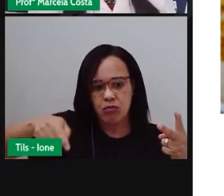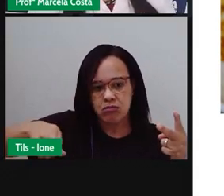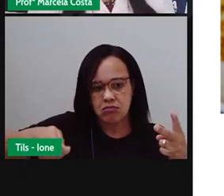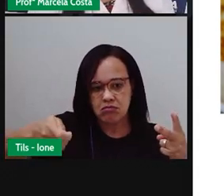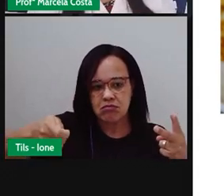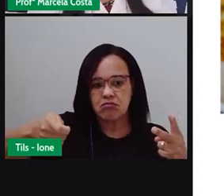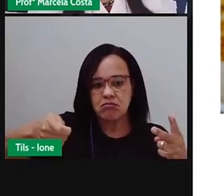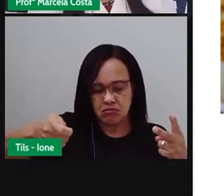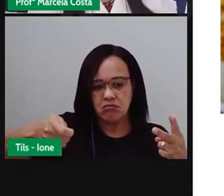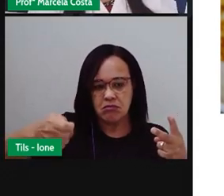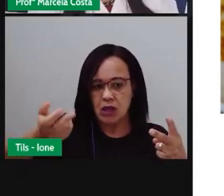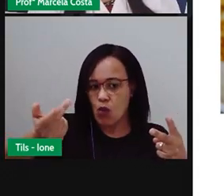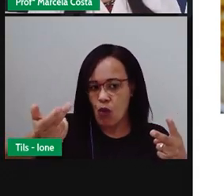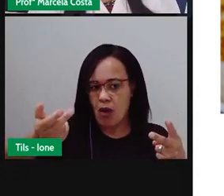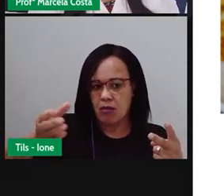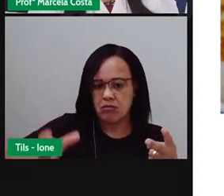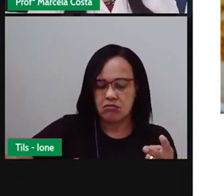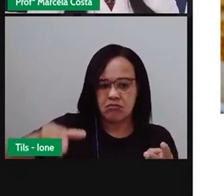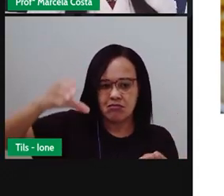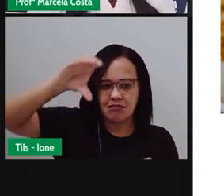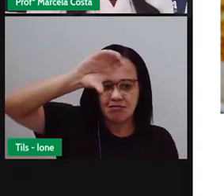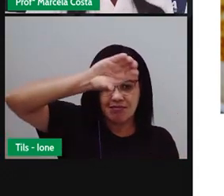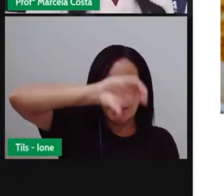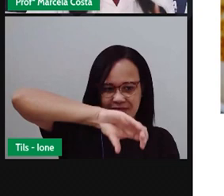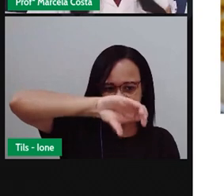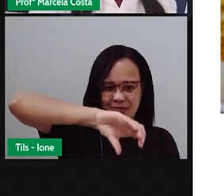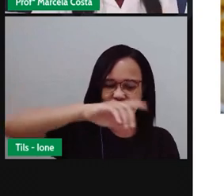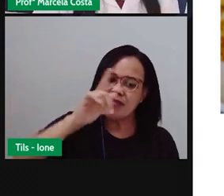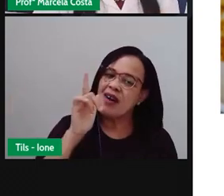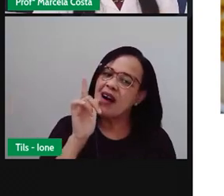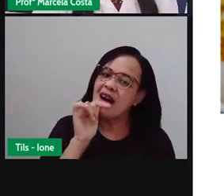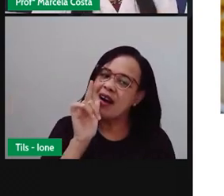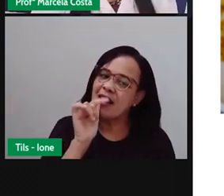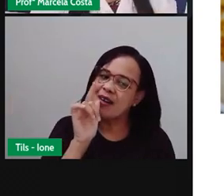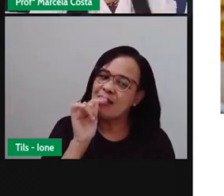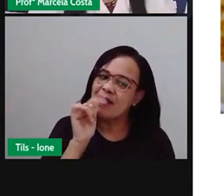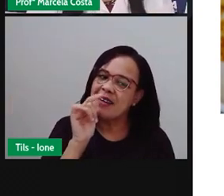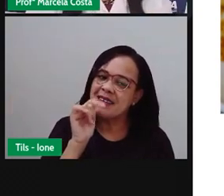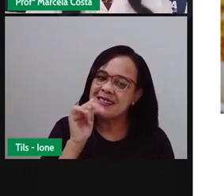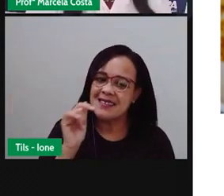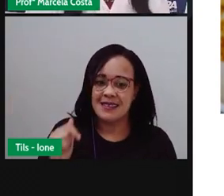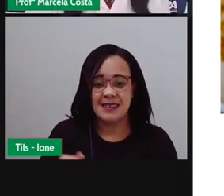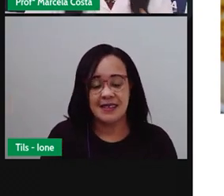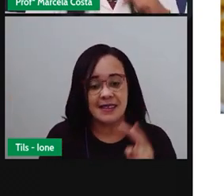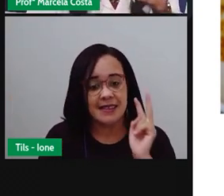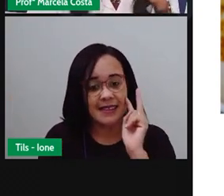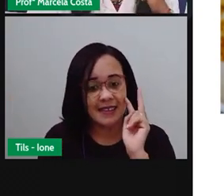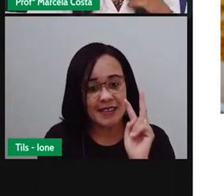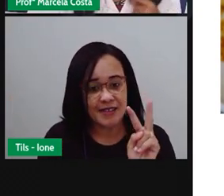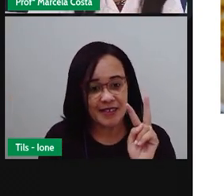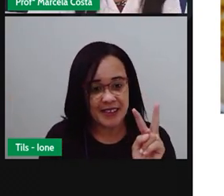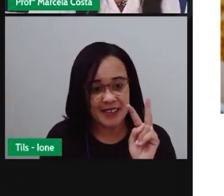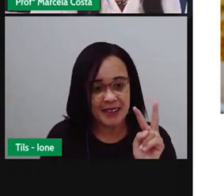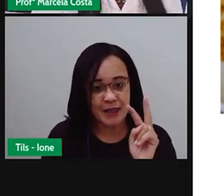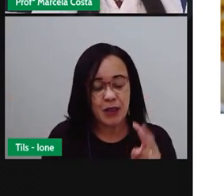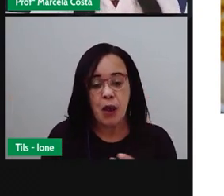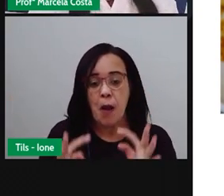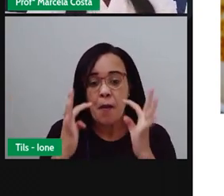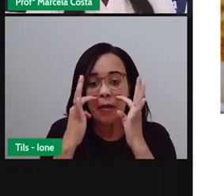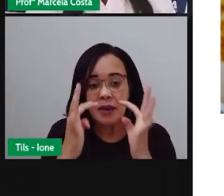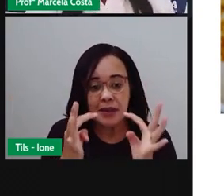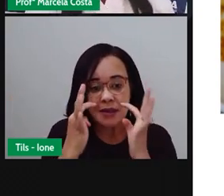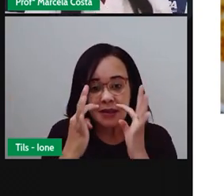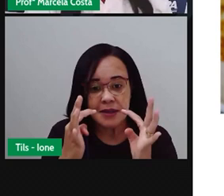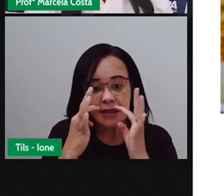água. Olha, observe as quantidades e as medidas que estão sendo ditas aqui